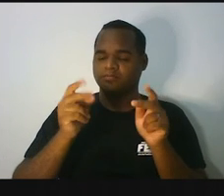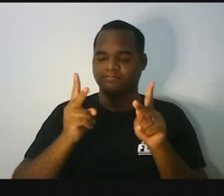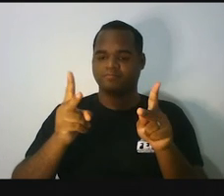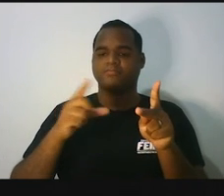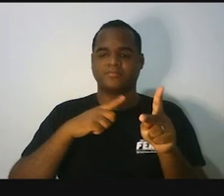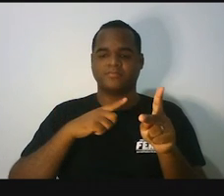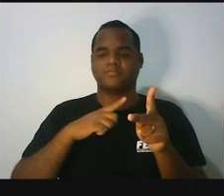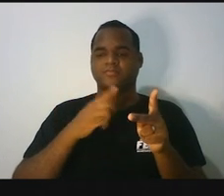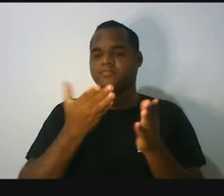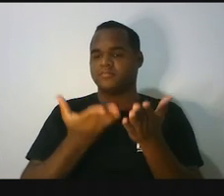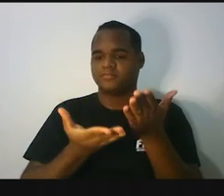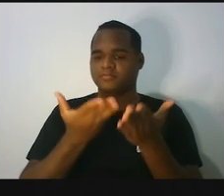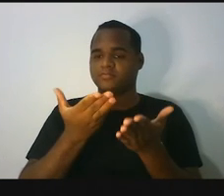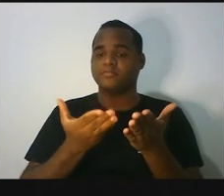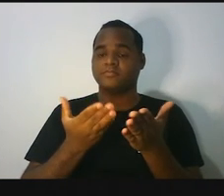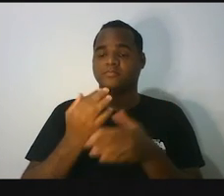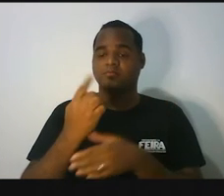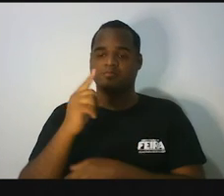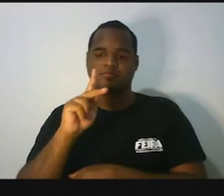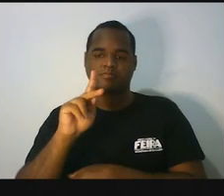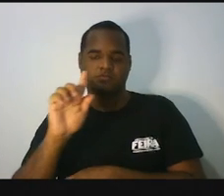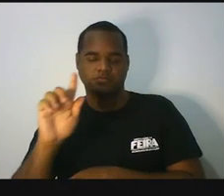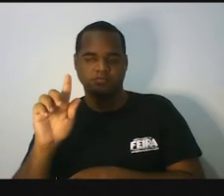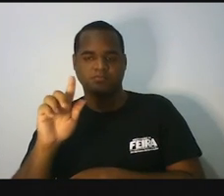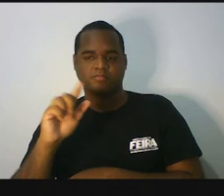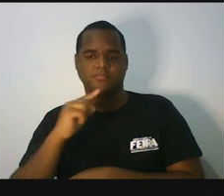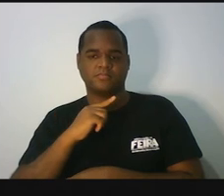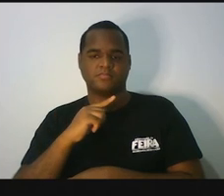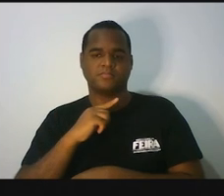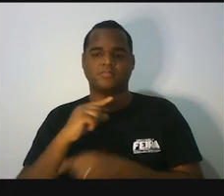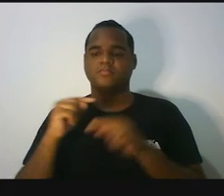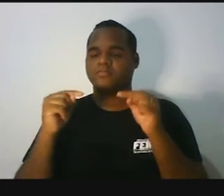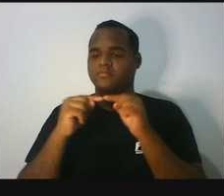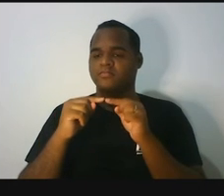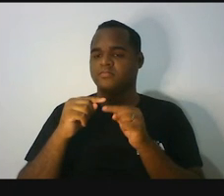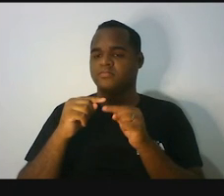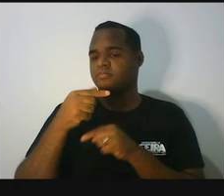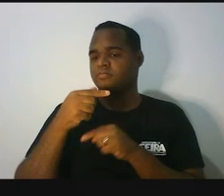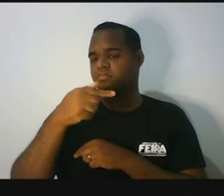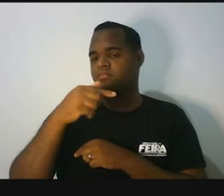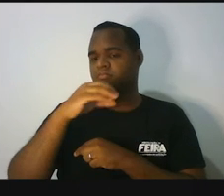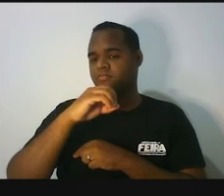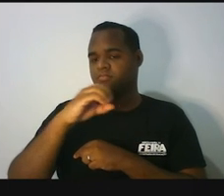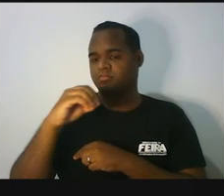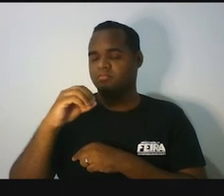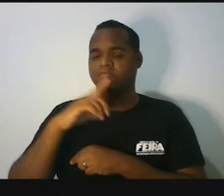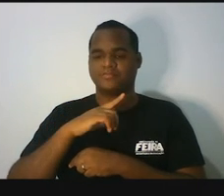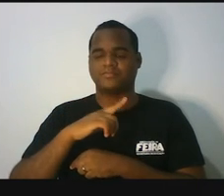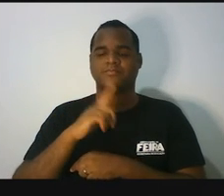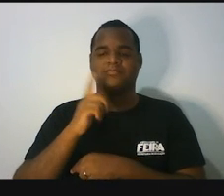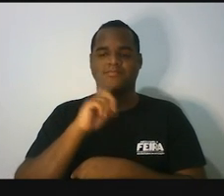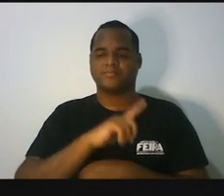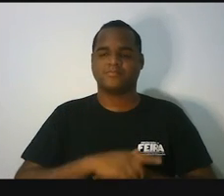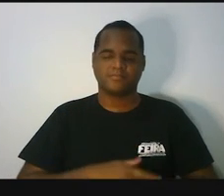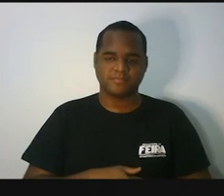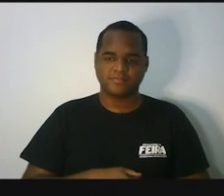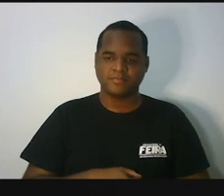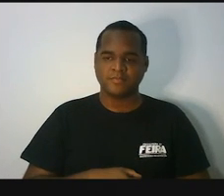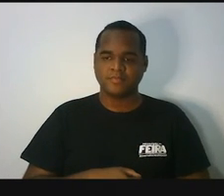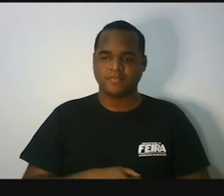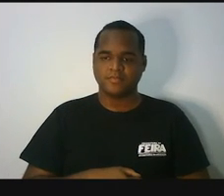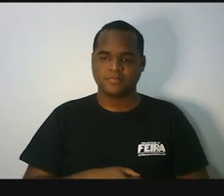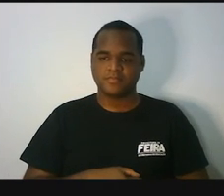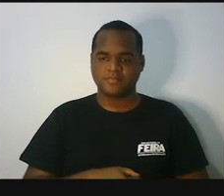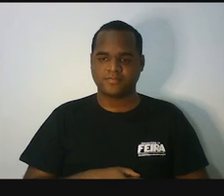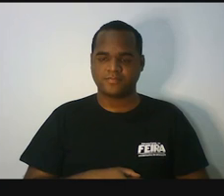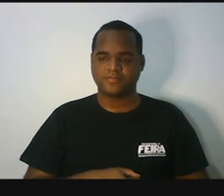desses 1 kg eu vou ter que tirar 700 gramas certo? e tirando